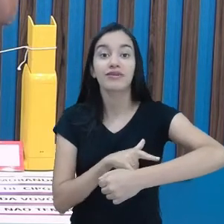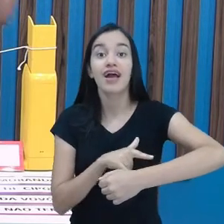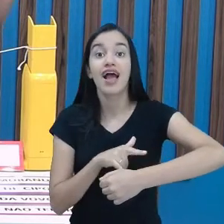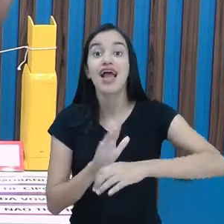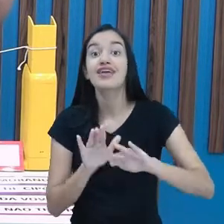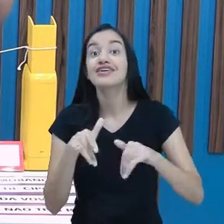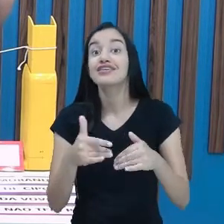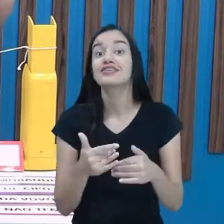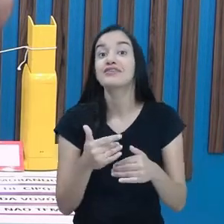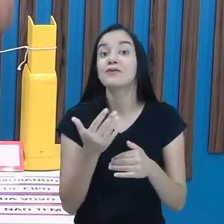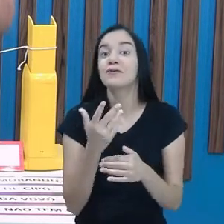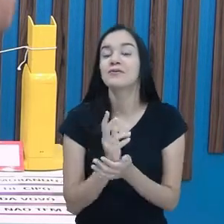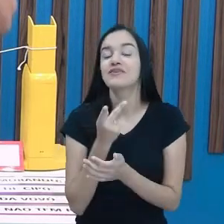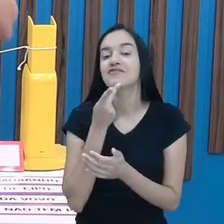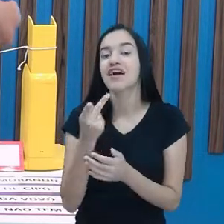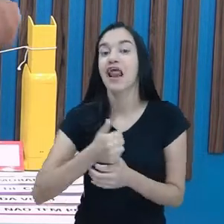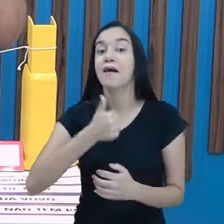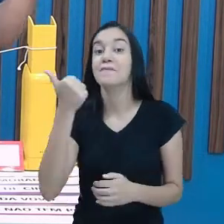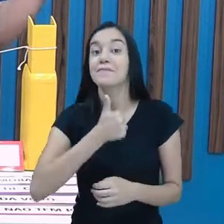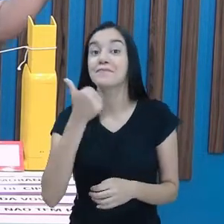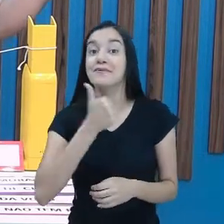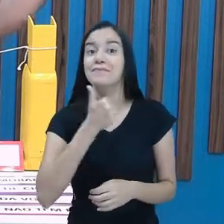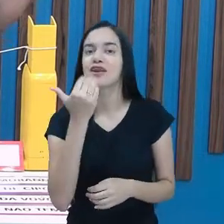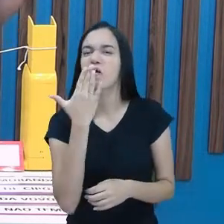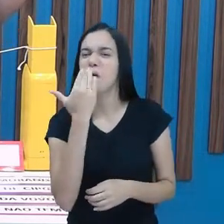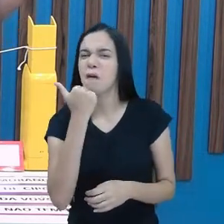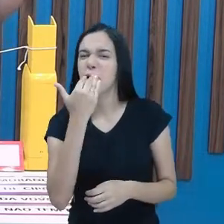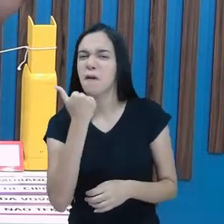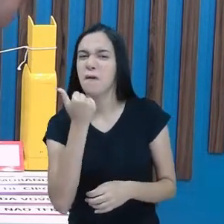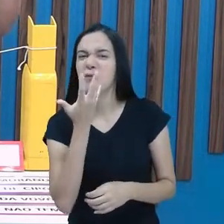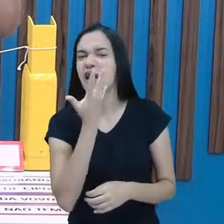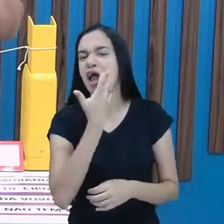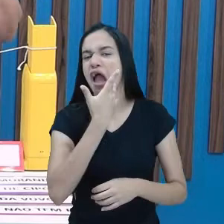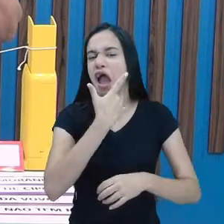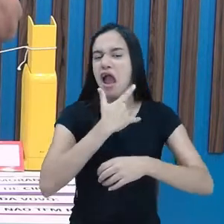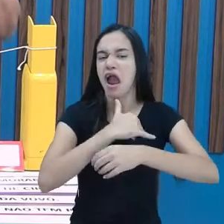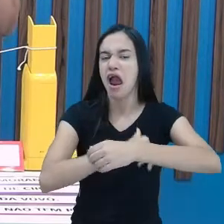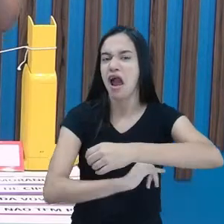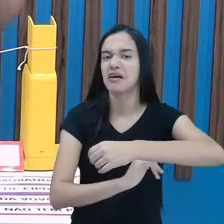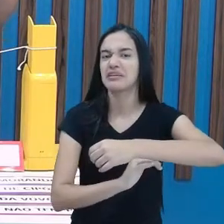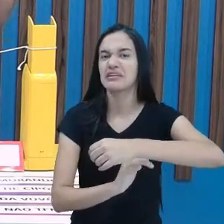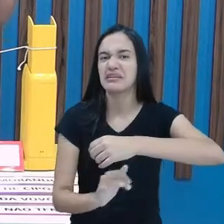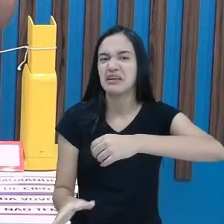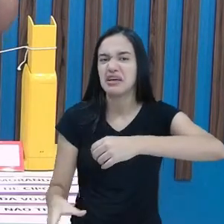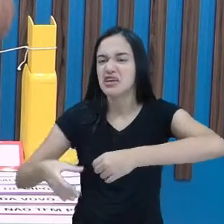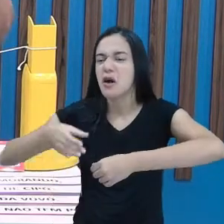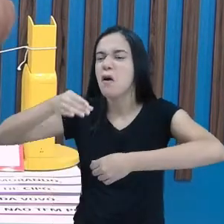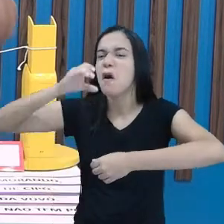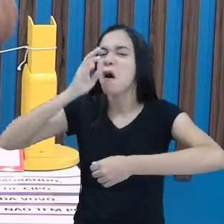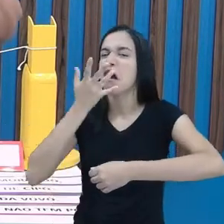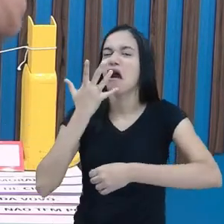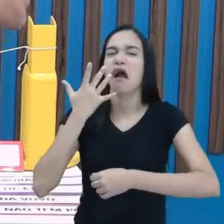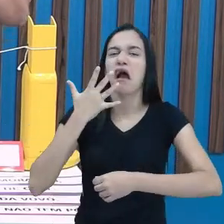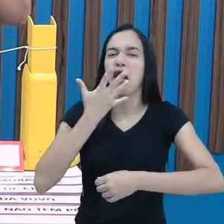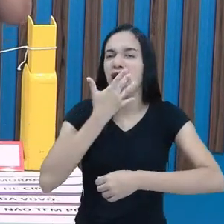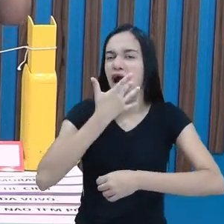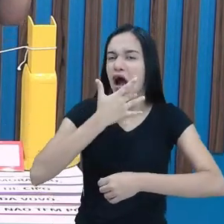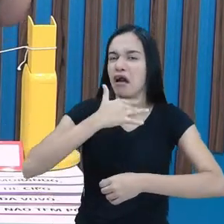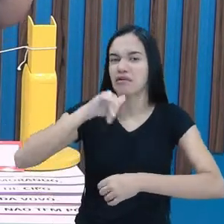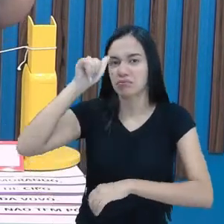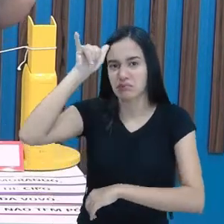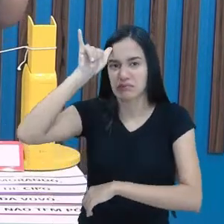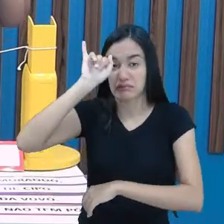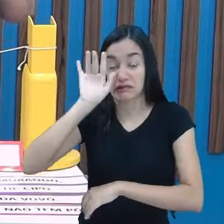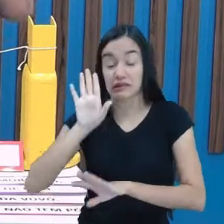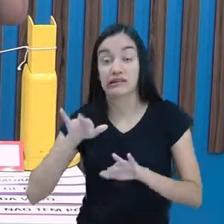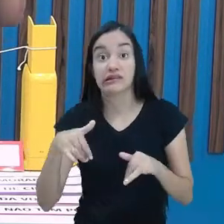Aí fazia o silêncio. Quem falasse primeiro na brincadeira, ia beber a baba da vaca. E os meninos ficavam